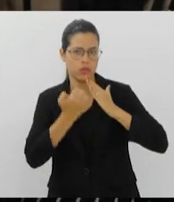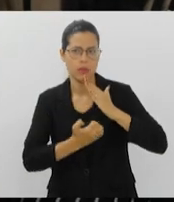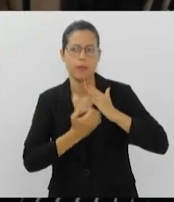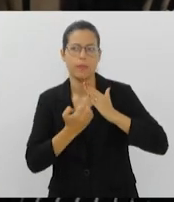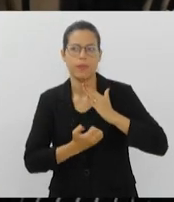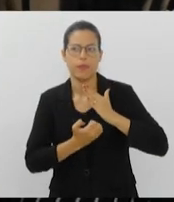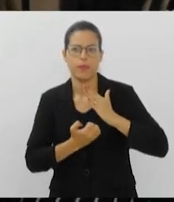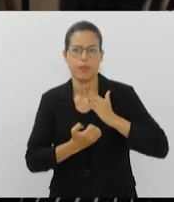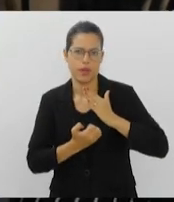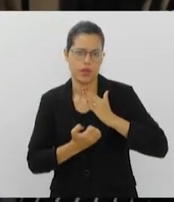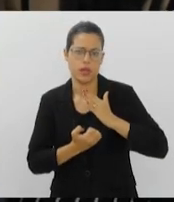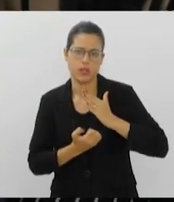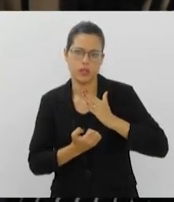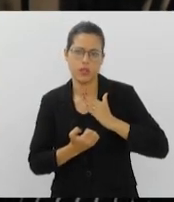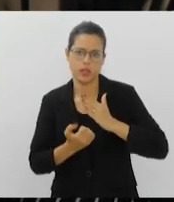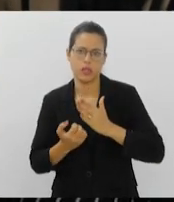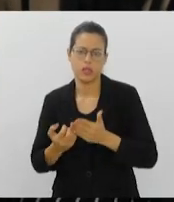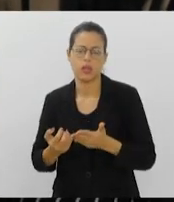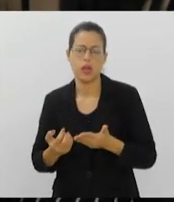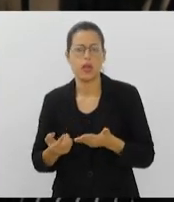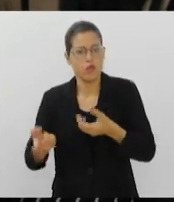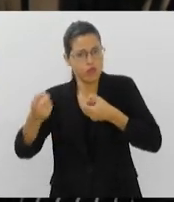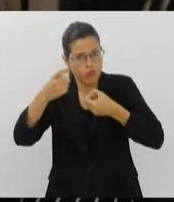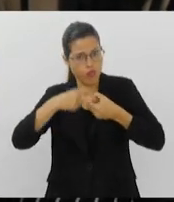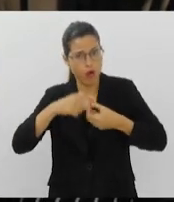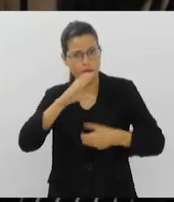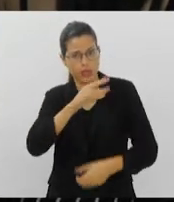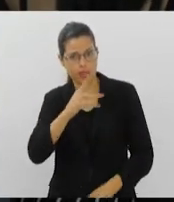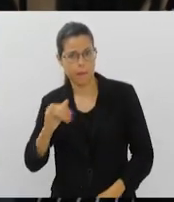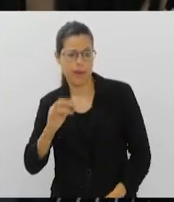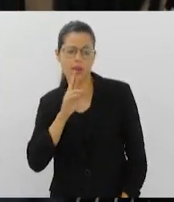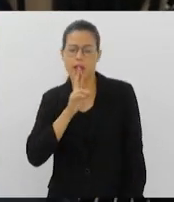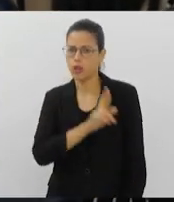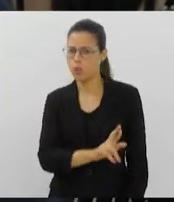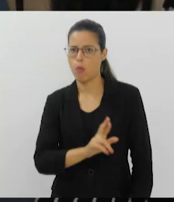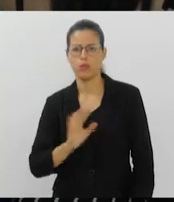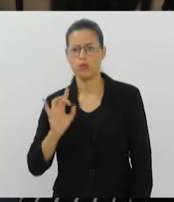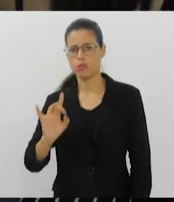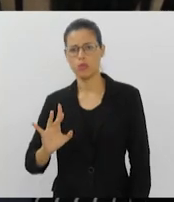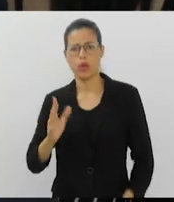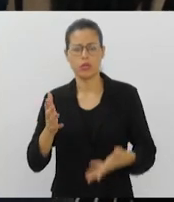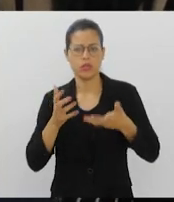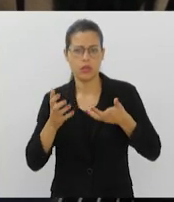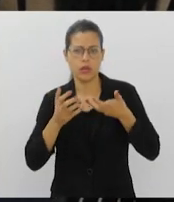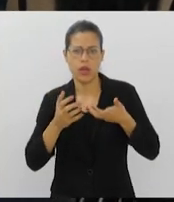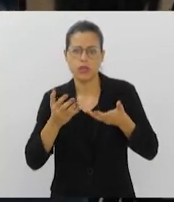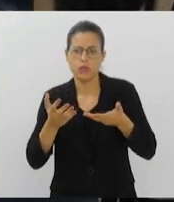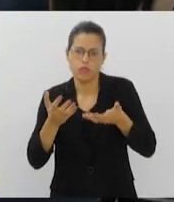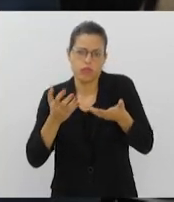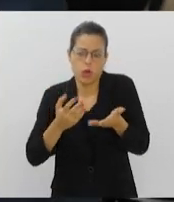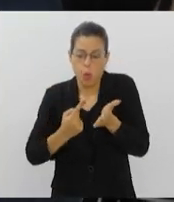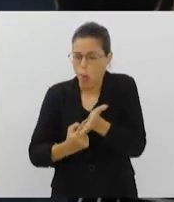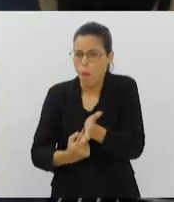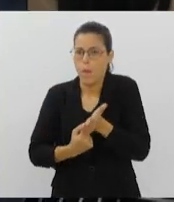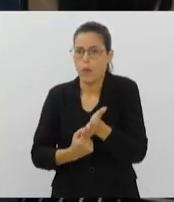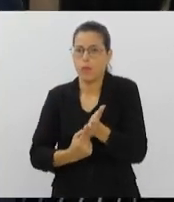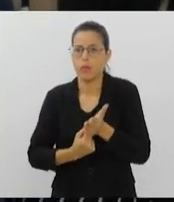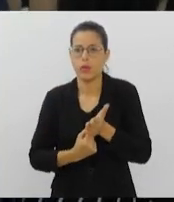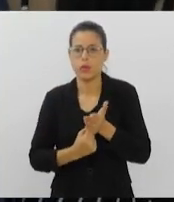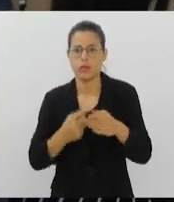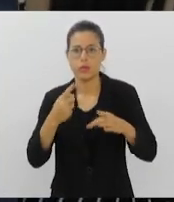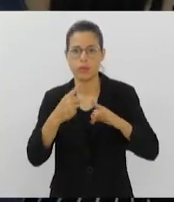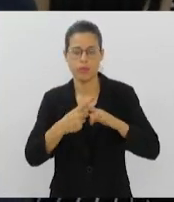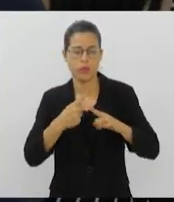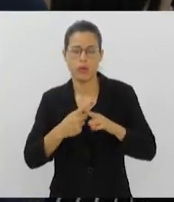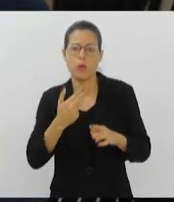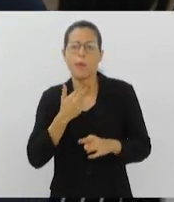para responder por eles, voltem e respondam. É isso que a gente quer. A gente quer, de fato, estabelecer um compromisso. Porque, o que